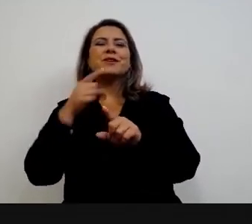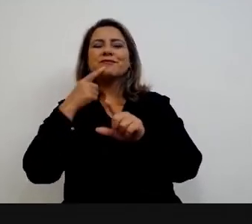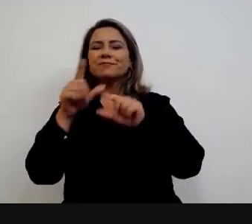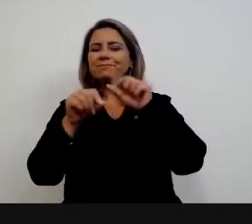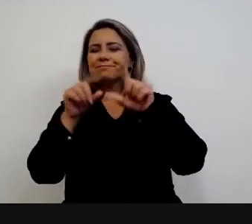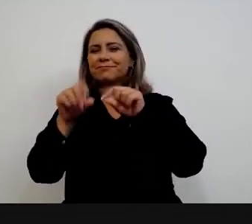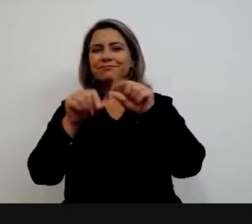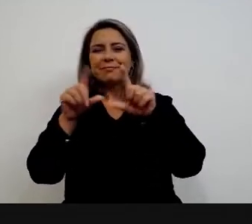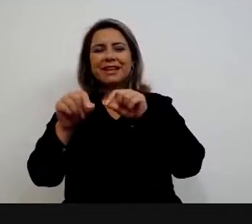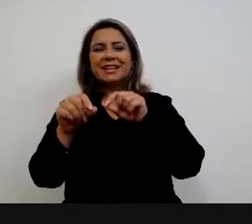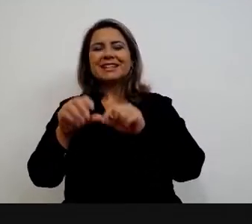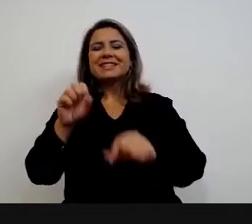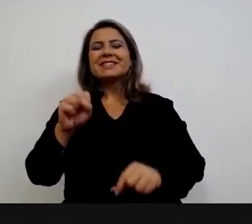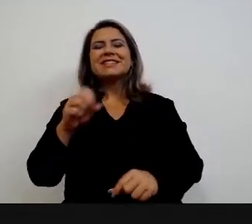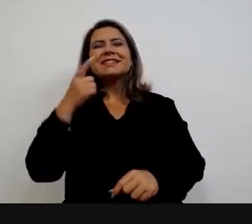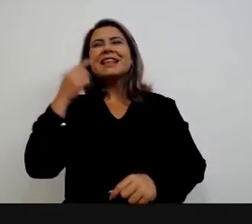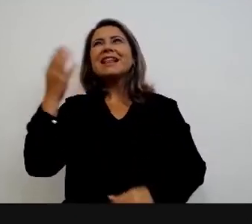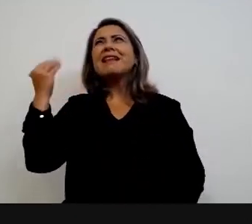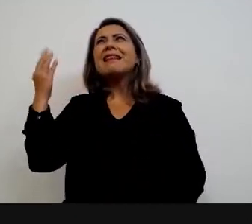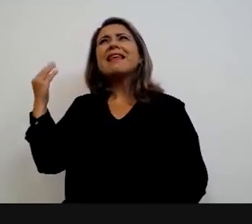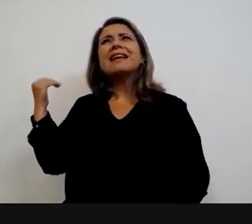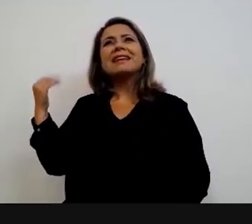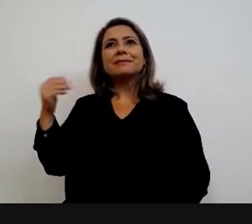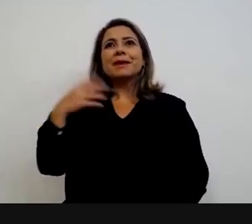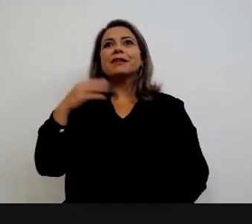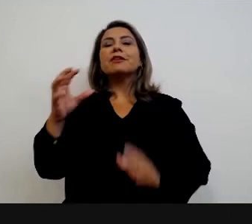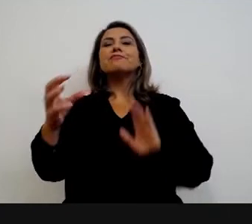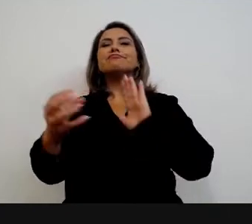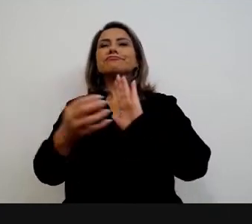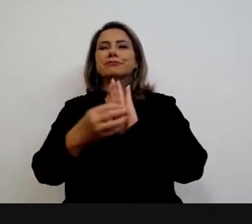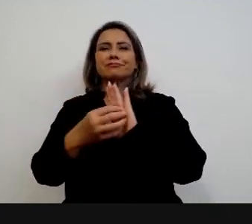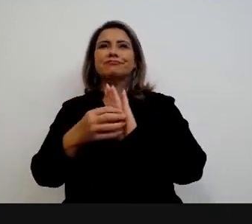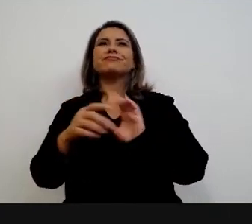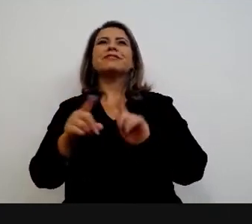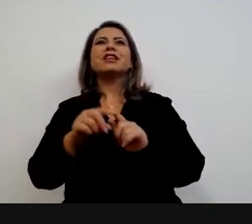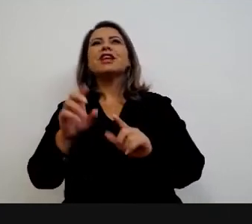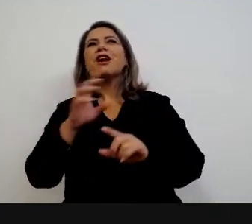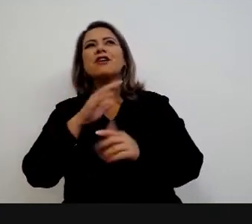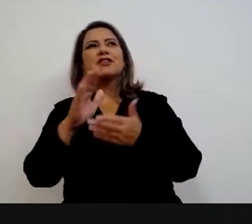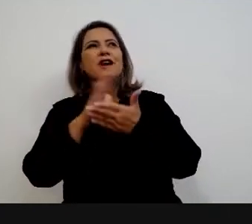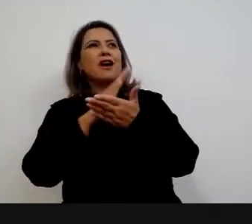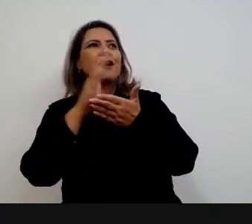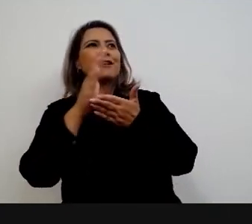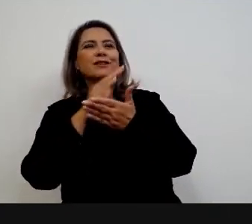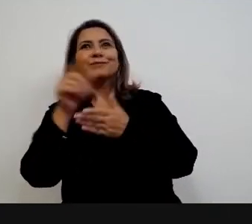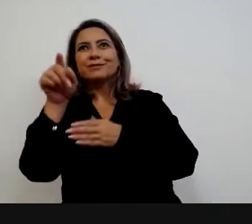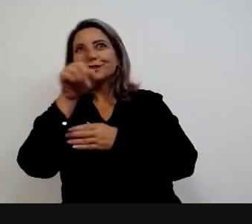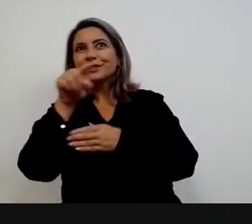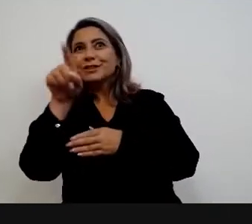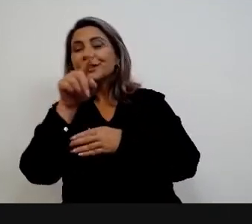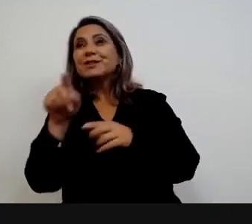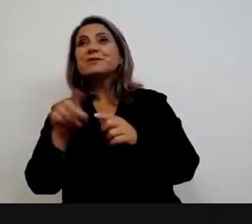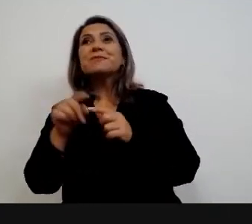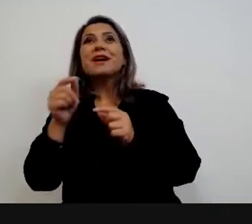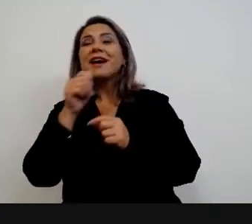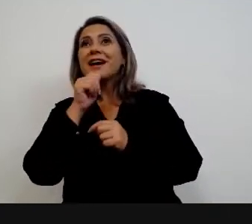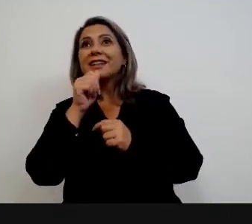treinamento, ainda foi daquela época de concurso, ainda alguns aqui, pouquíssimos, eu acho, talvez, tenham